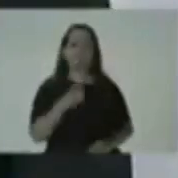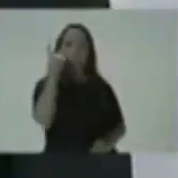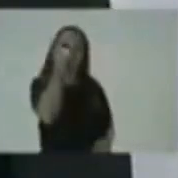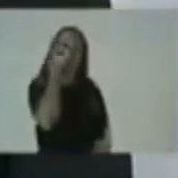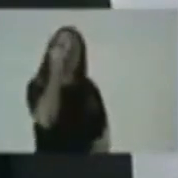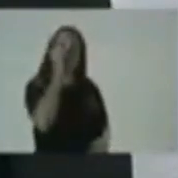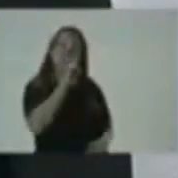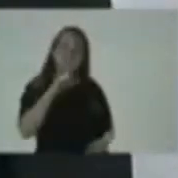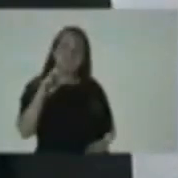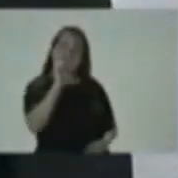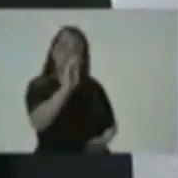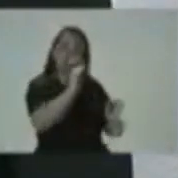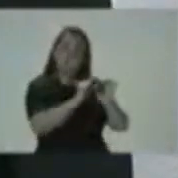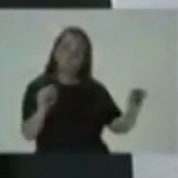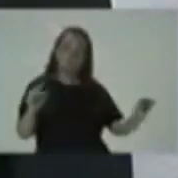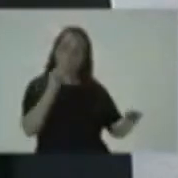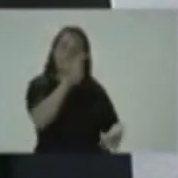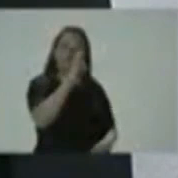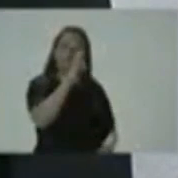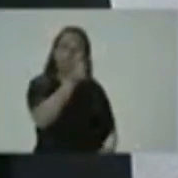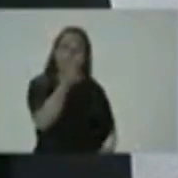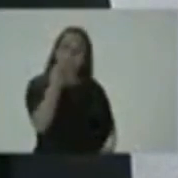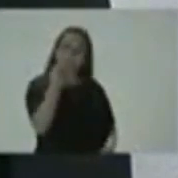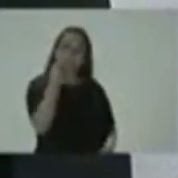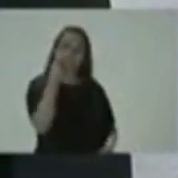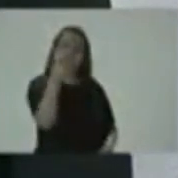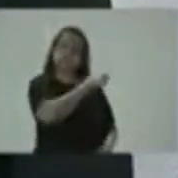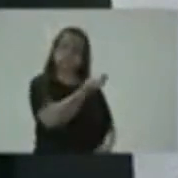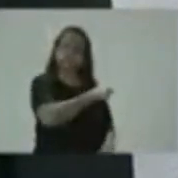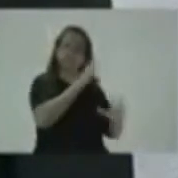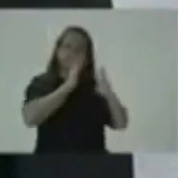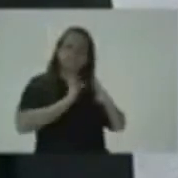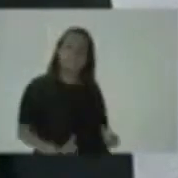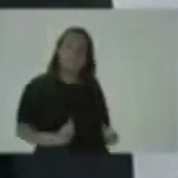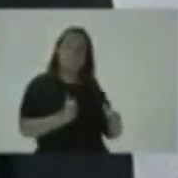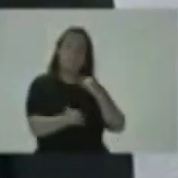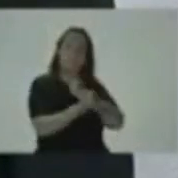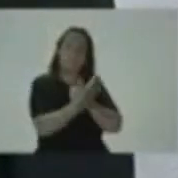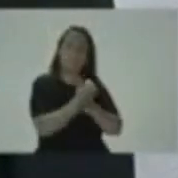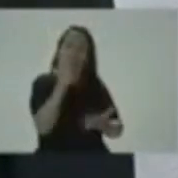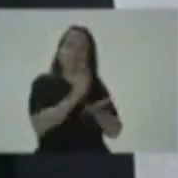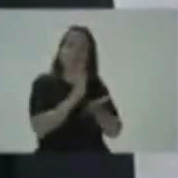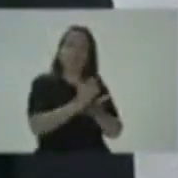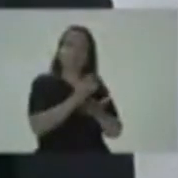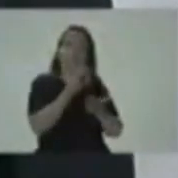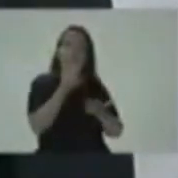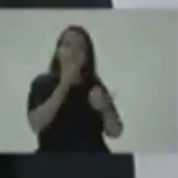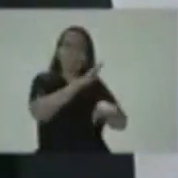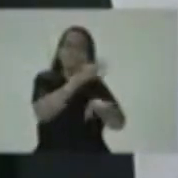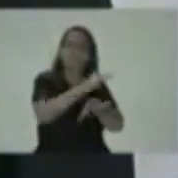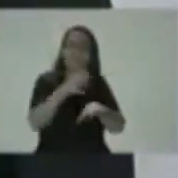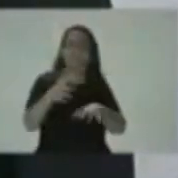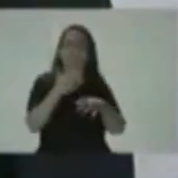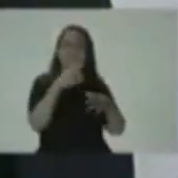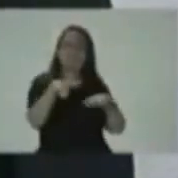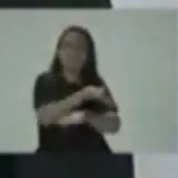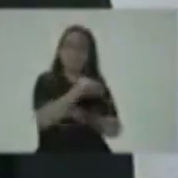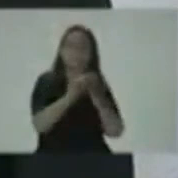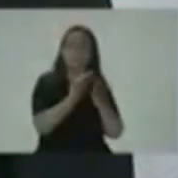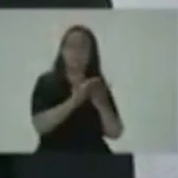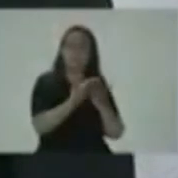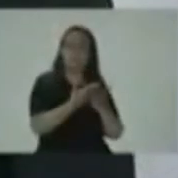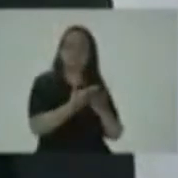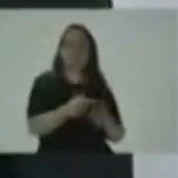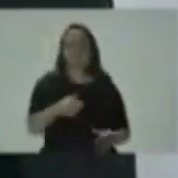Para deputado federal, Sostenes 2577. Ele é ficha limpa e contra esse lixo moral de ensinar sexualidade